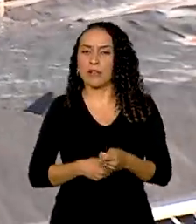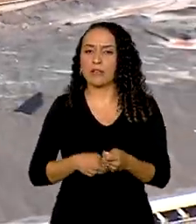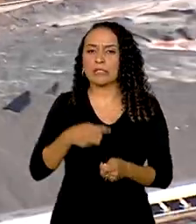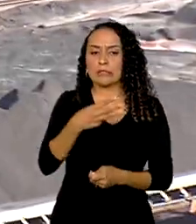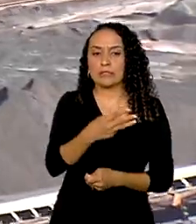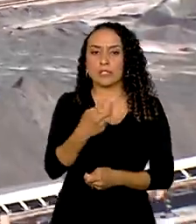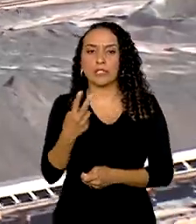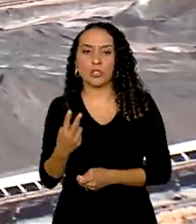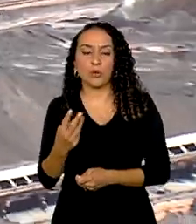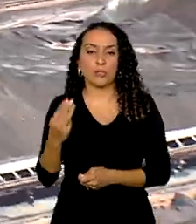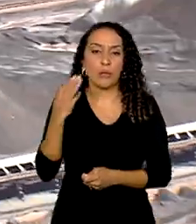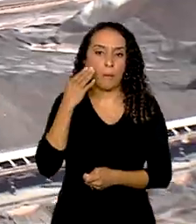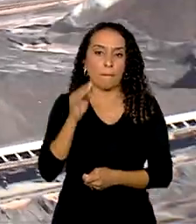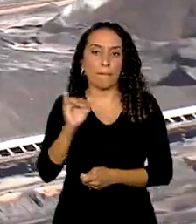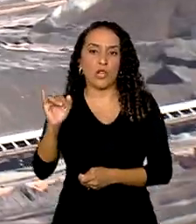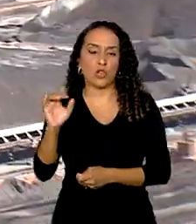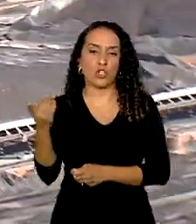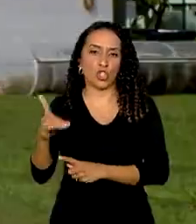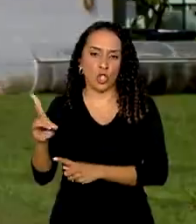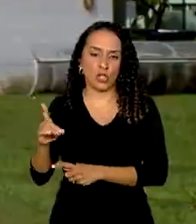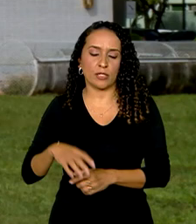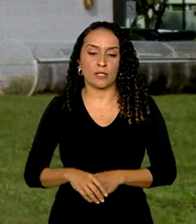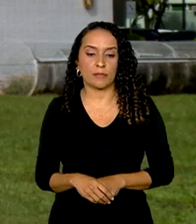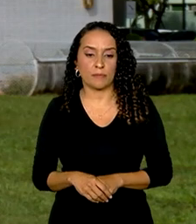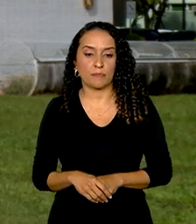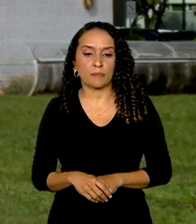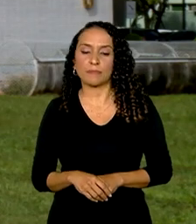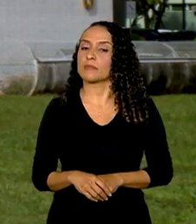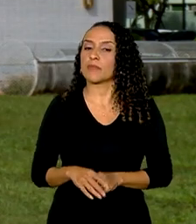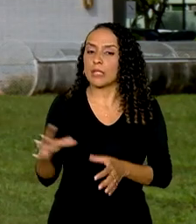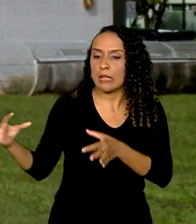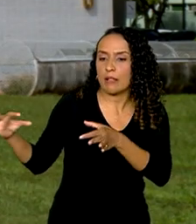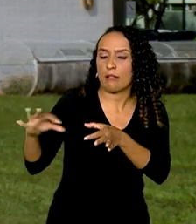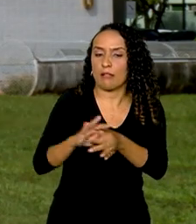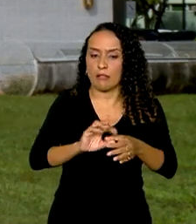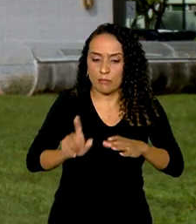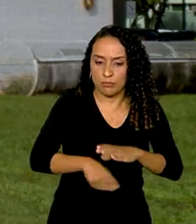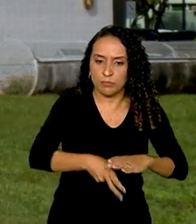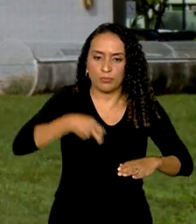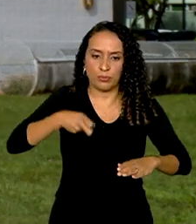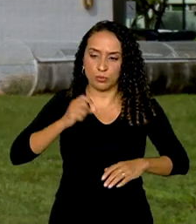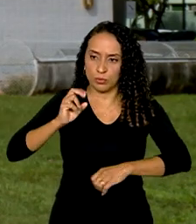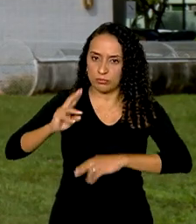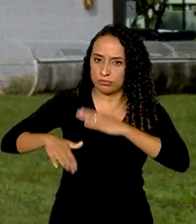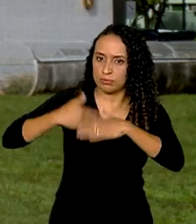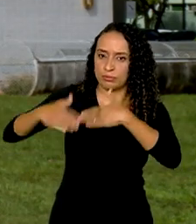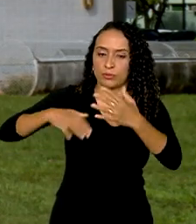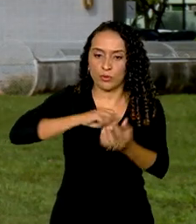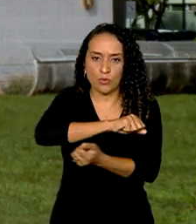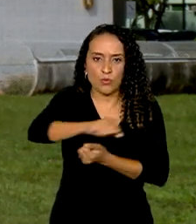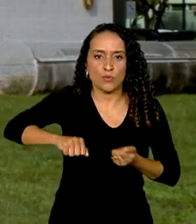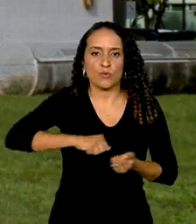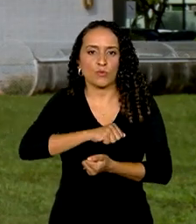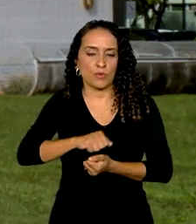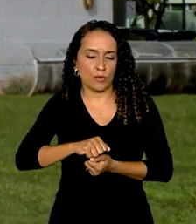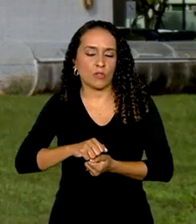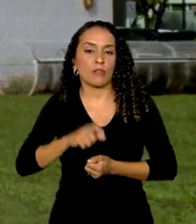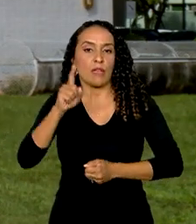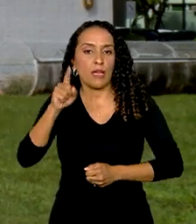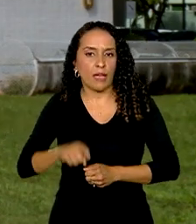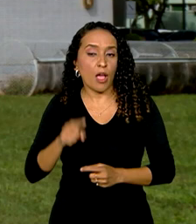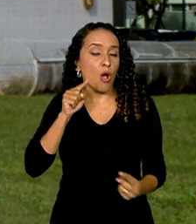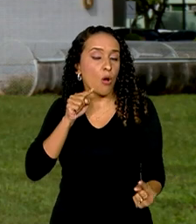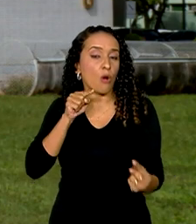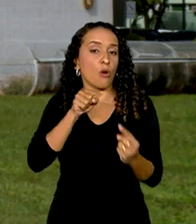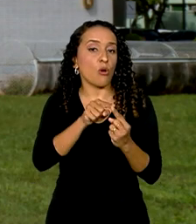32 bilhões de dólares. Aliar a mineração ao desenvolvimento sustentável é um dos